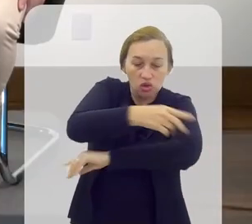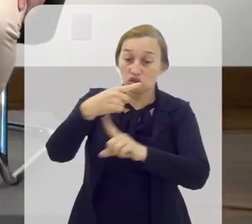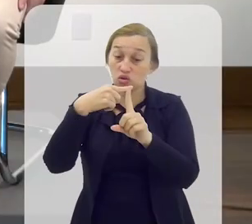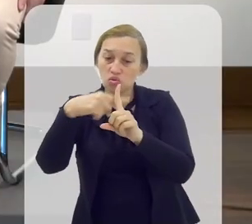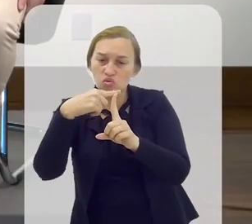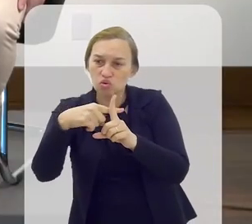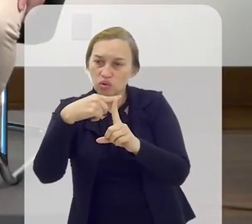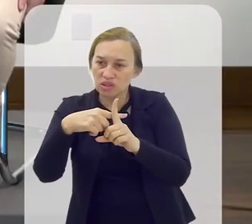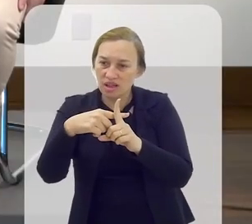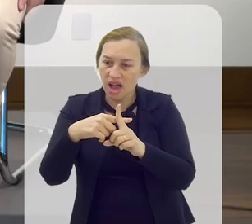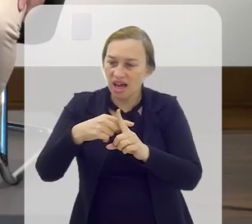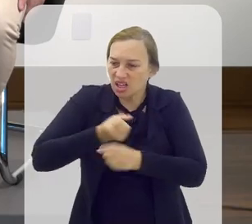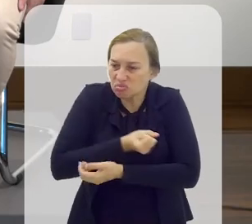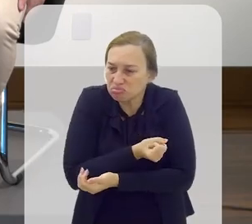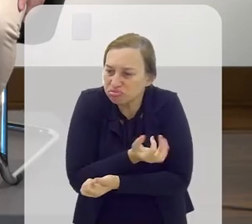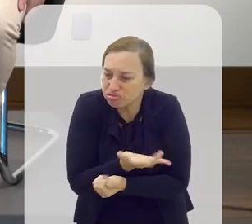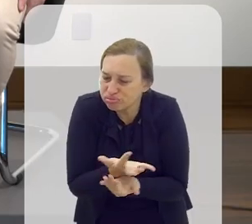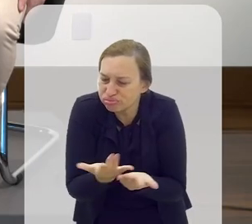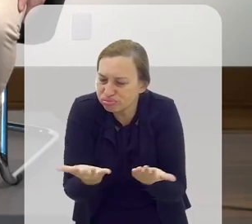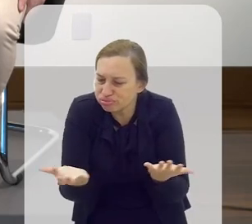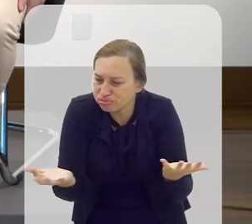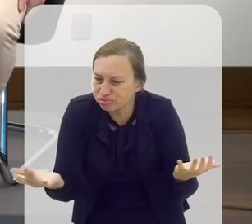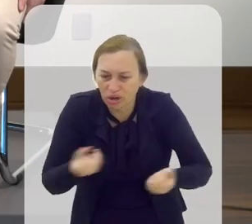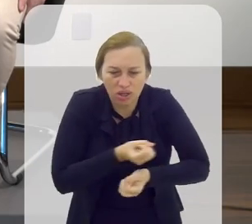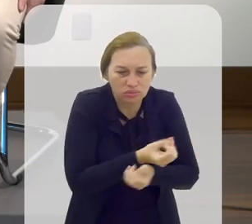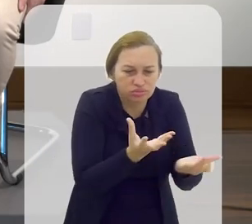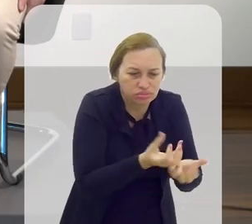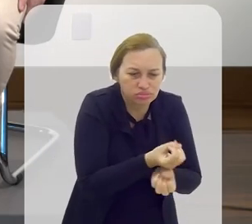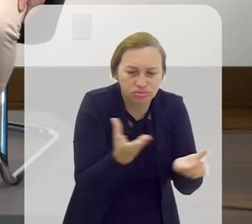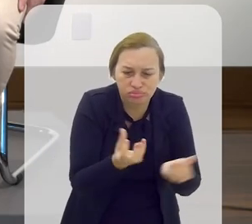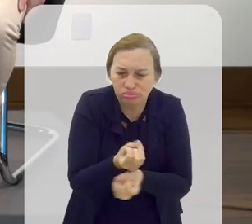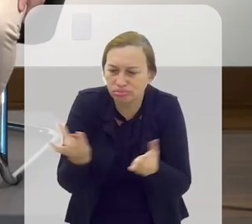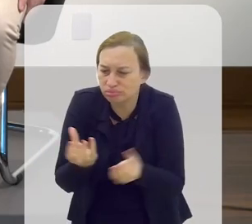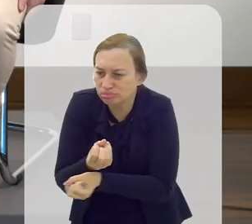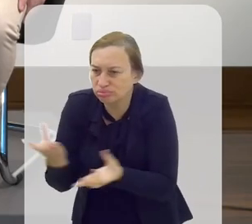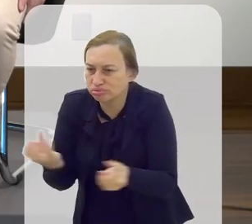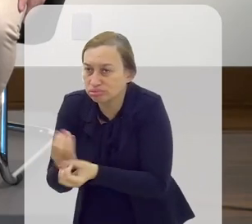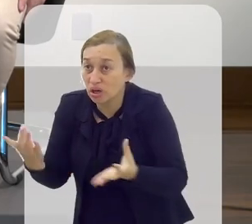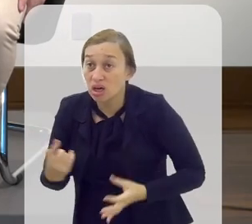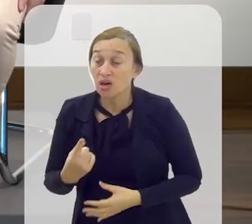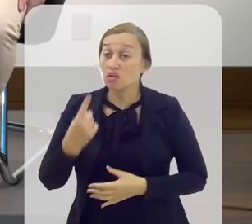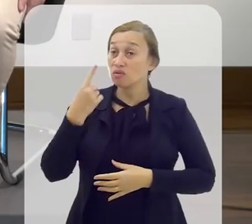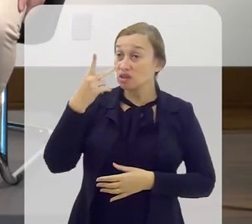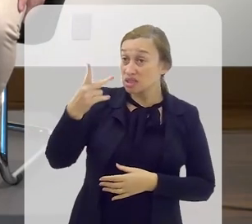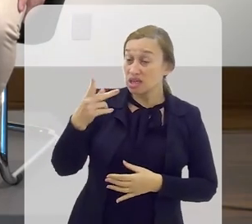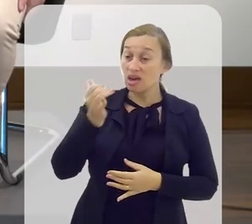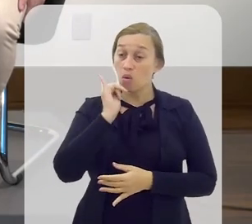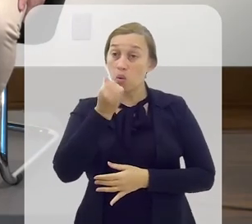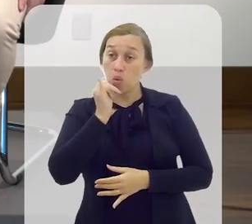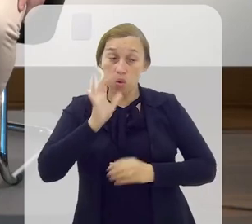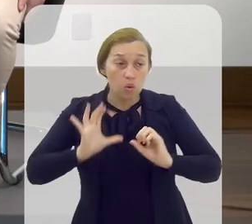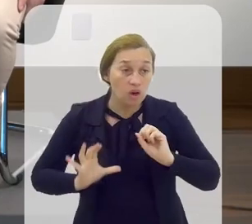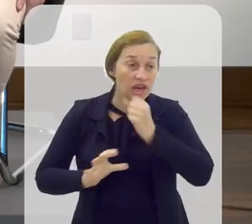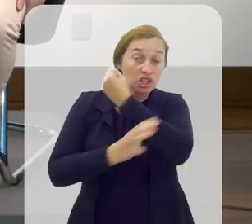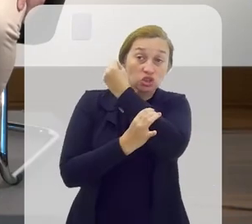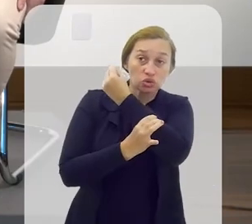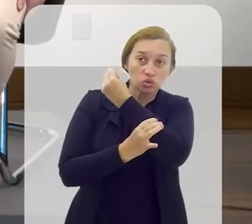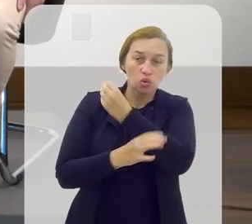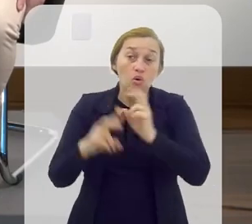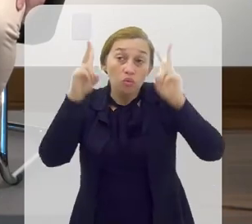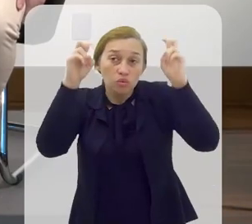louco. É verdade. Então, quando você traz Exu, quer dizer, você traz de novo um tema de Caxias,